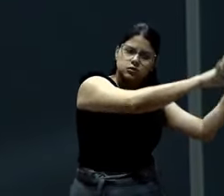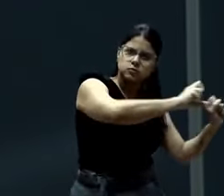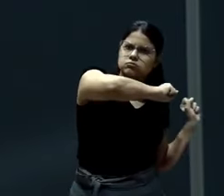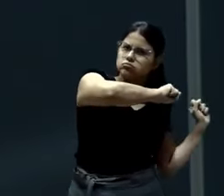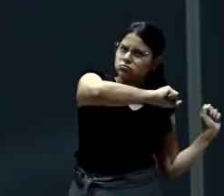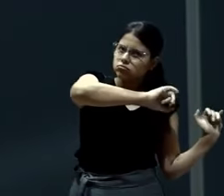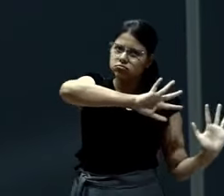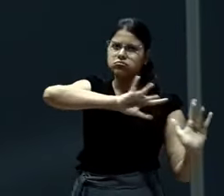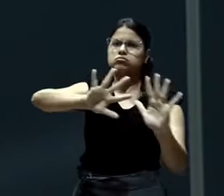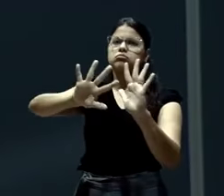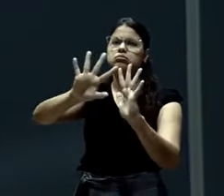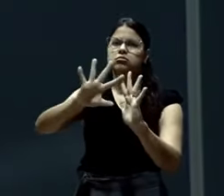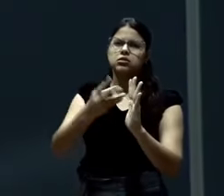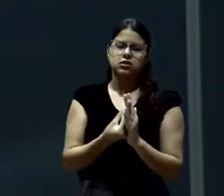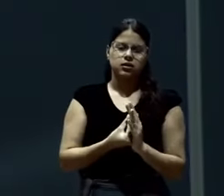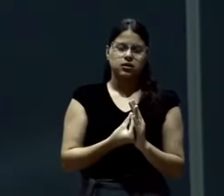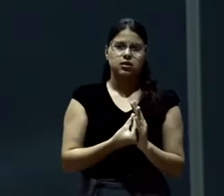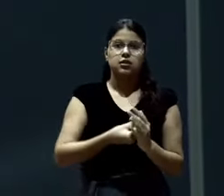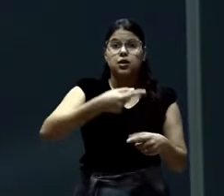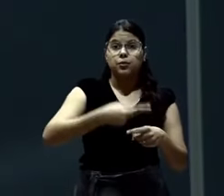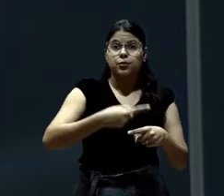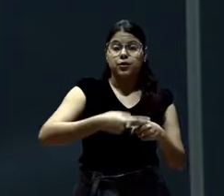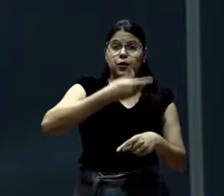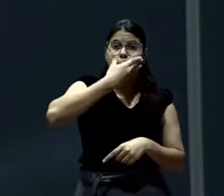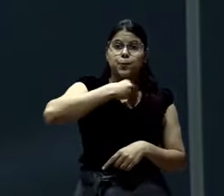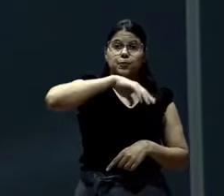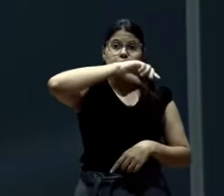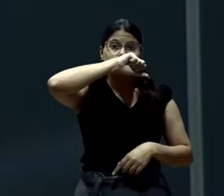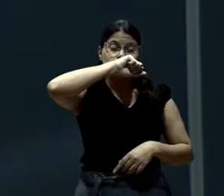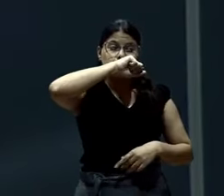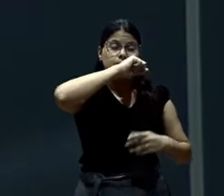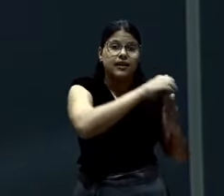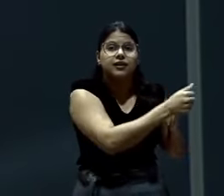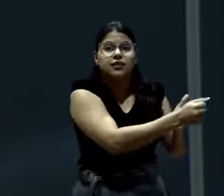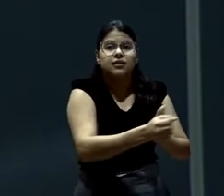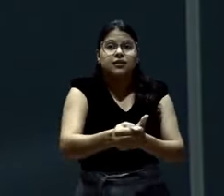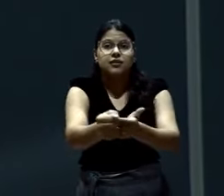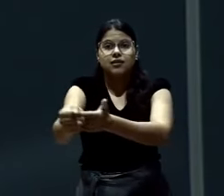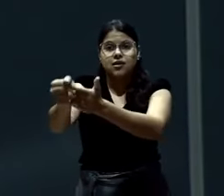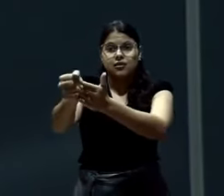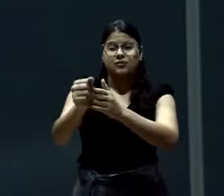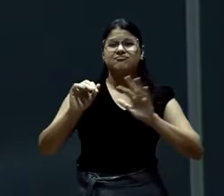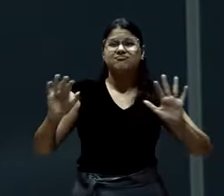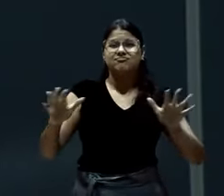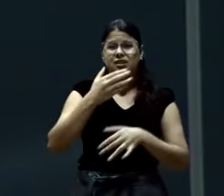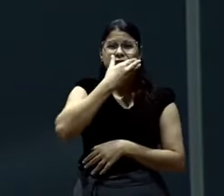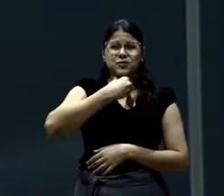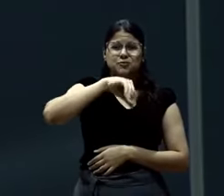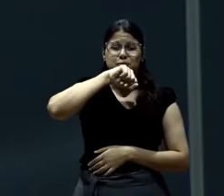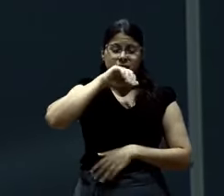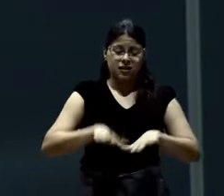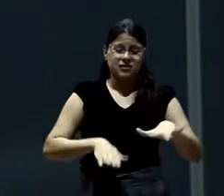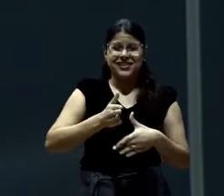A família toda está debaixo das mãos dos pais. Mas quando o pai não entende, o pai está perdido,